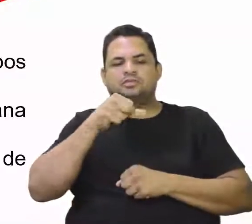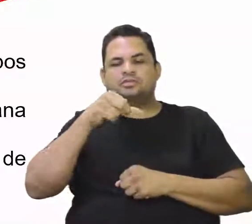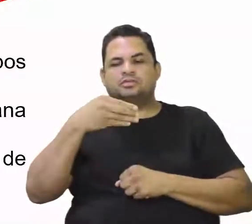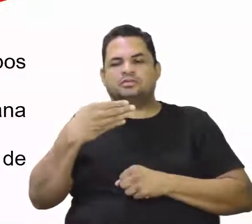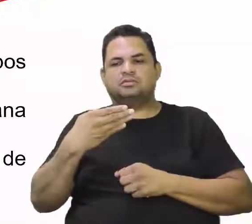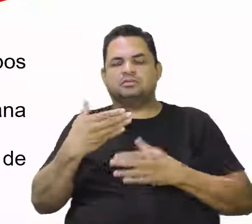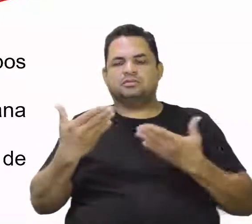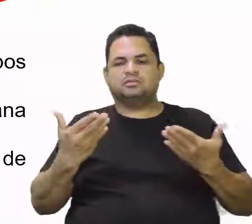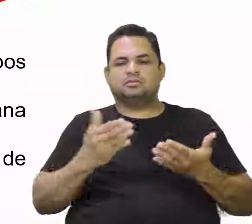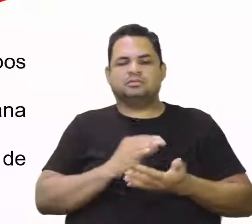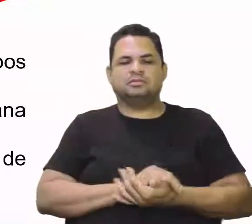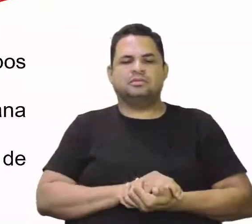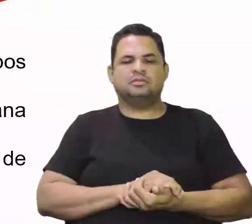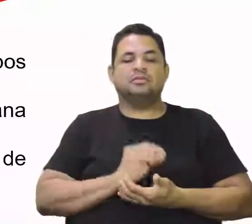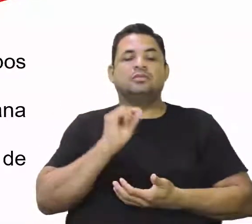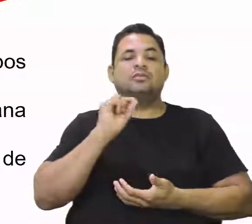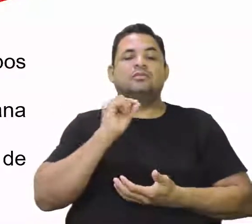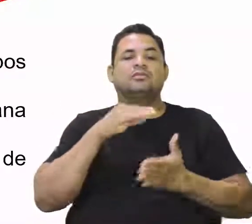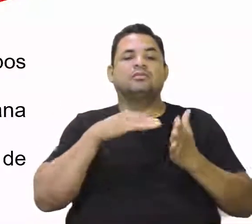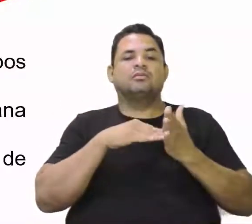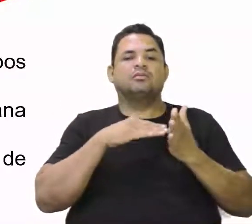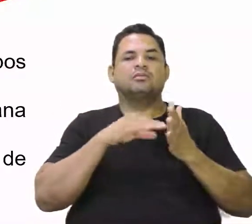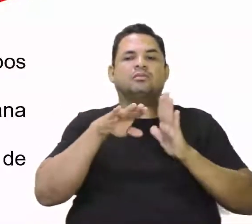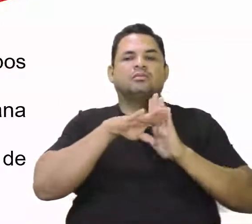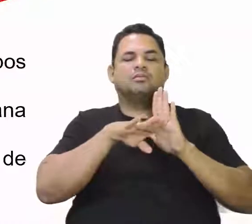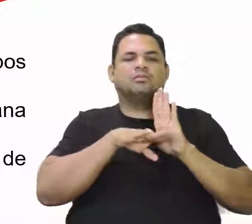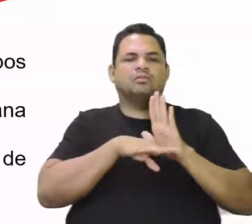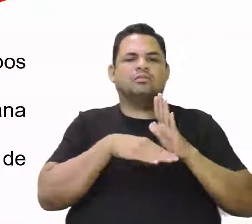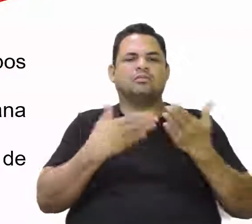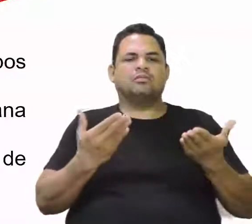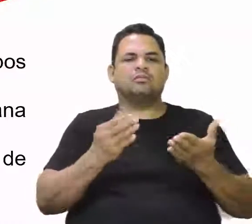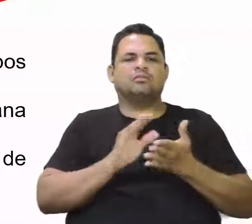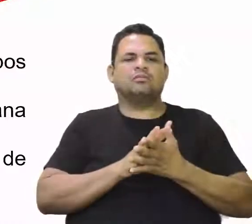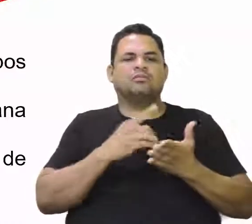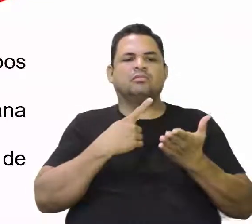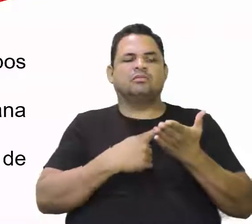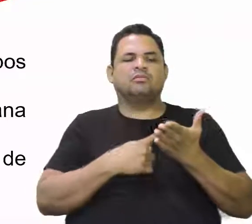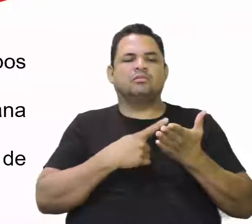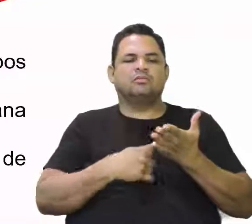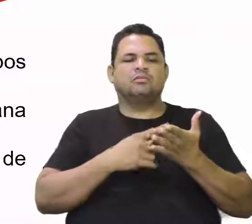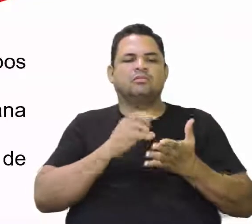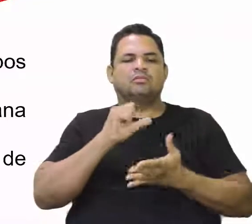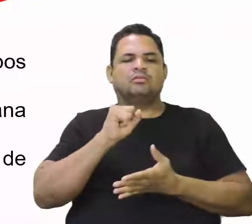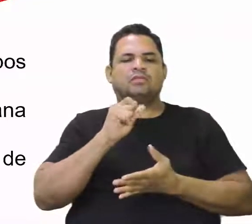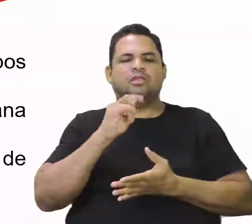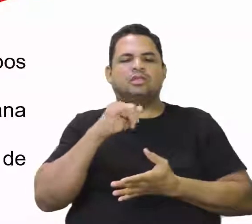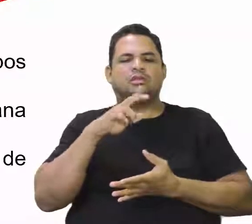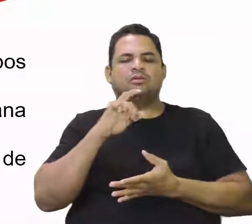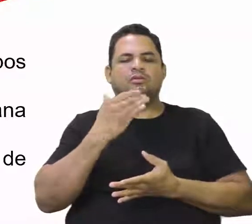O que estabelecia o Tratado de Saragossa?